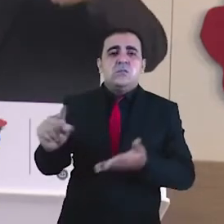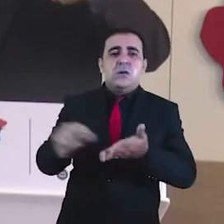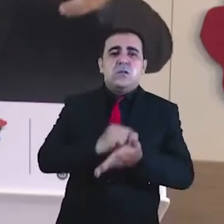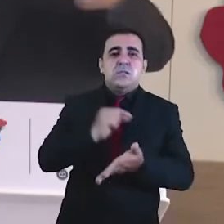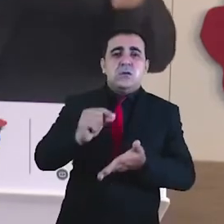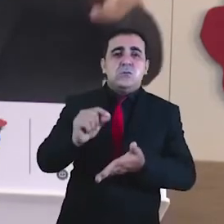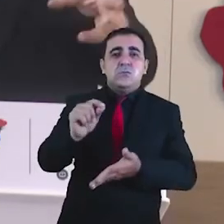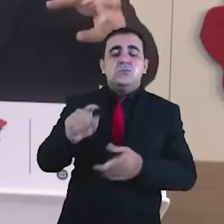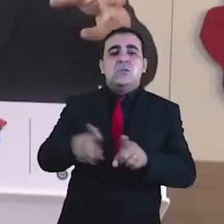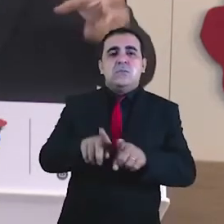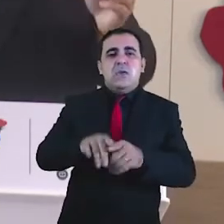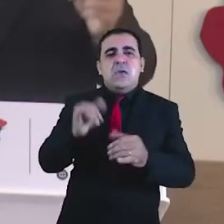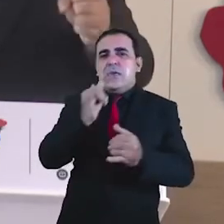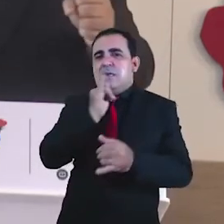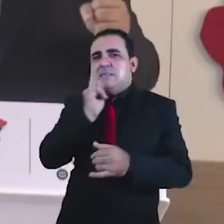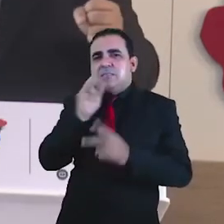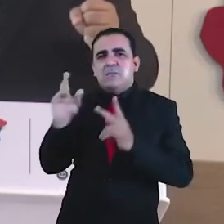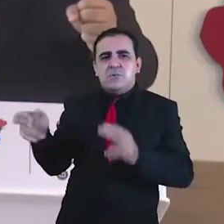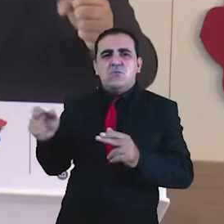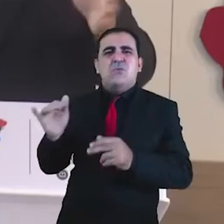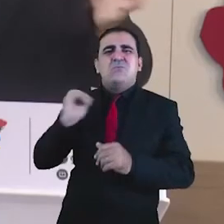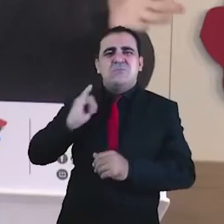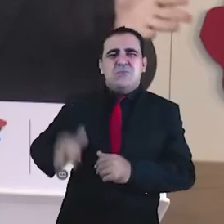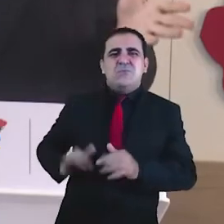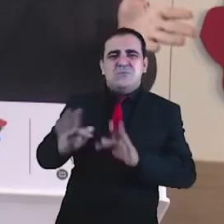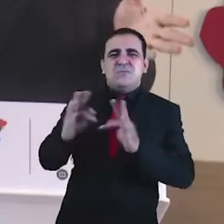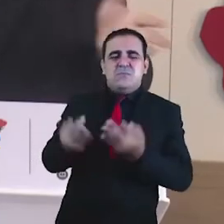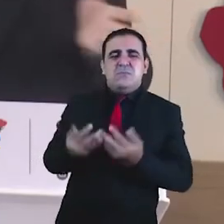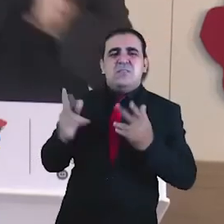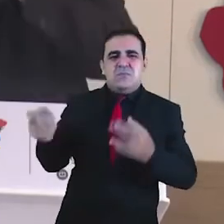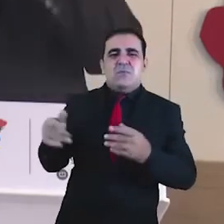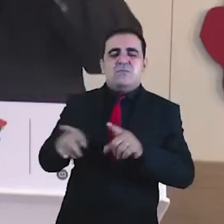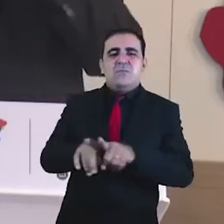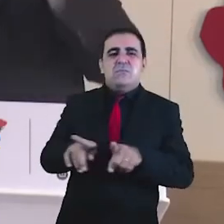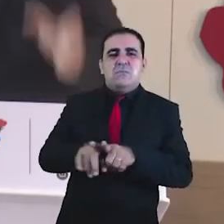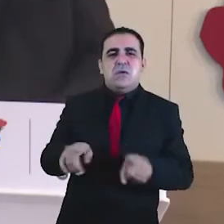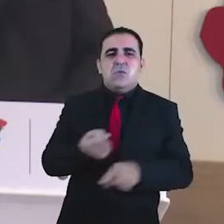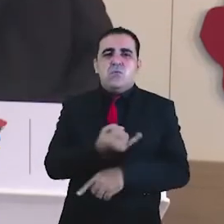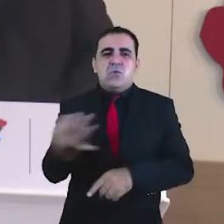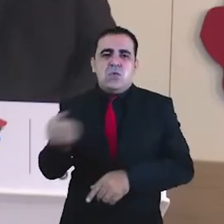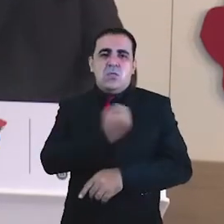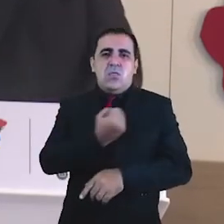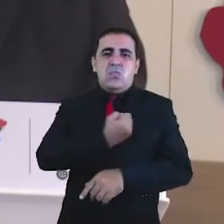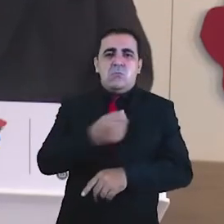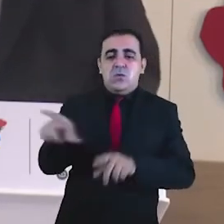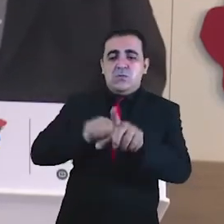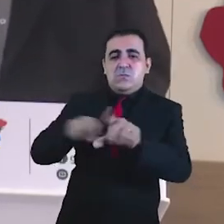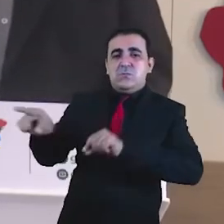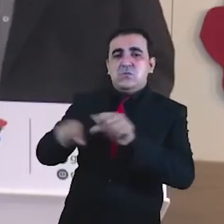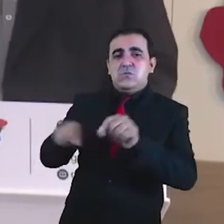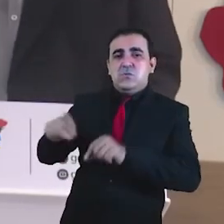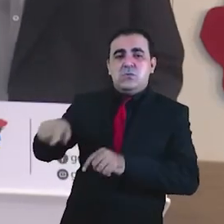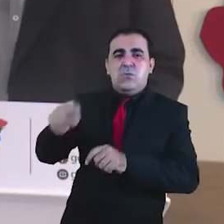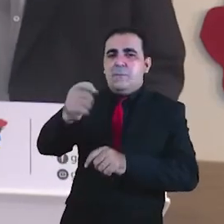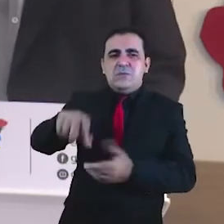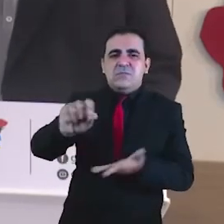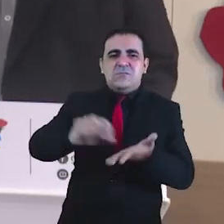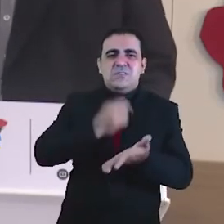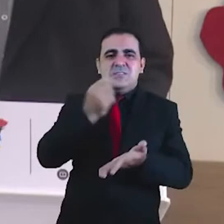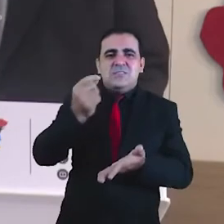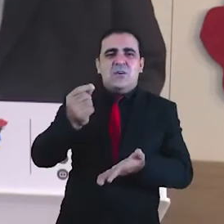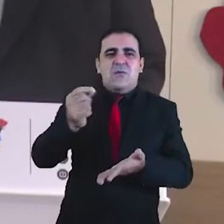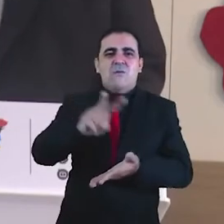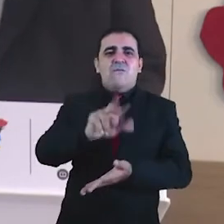sociais. Por exemplo, Bolsa Família. É por aí que nós vamos selecionar o primeiro conjunto de beneficiários. Não é preciso fazer